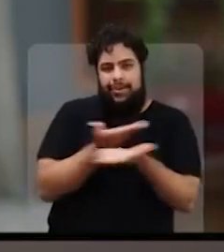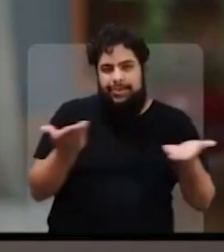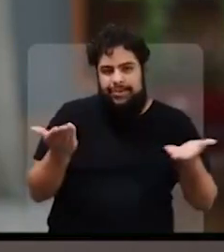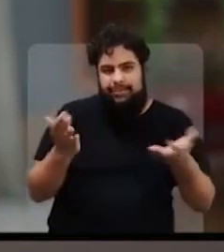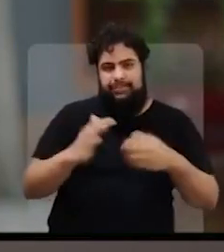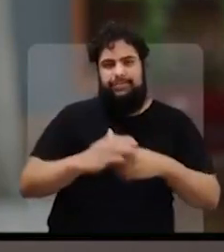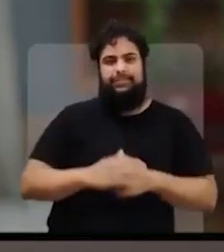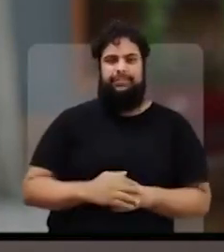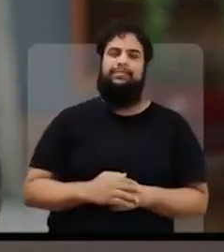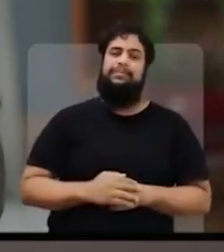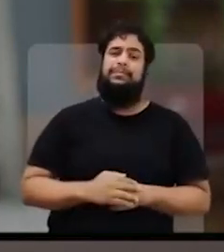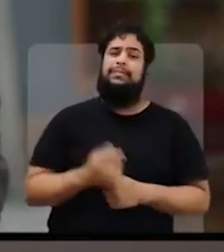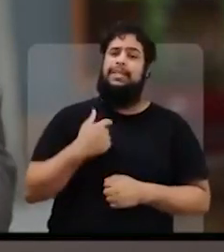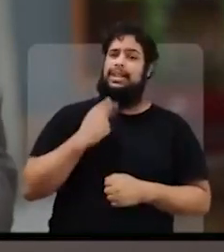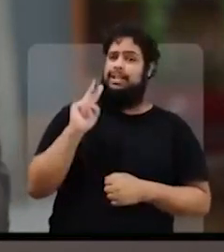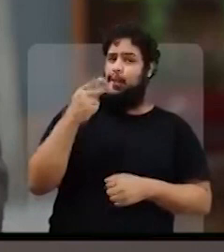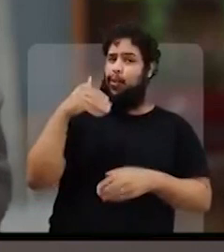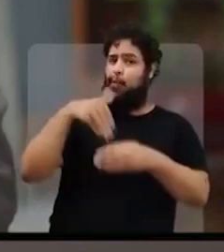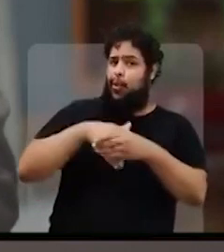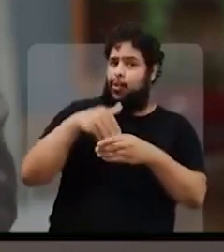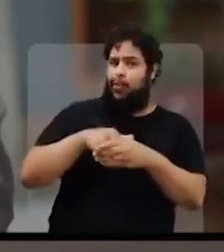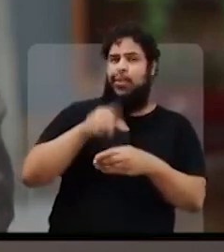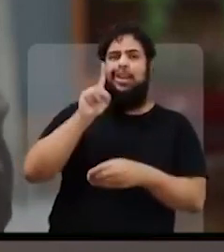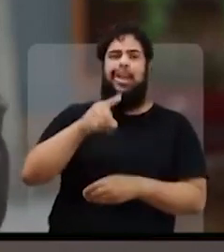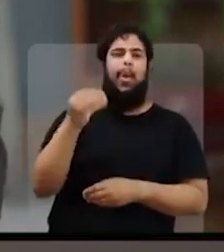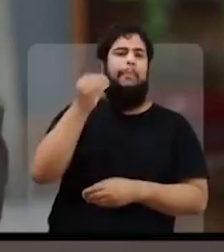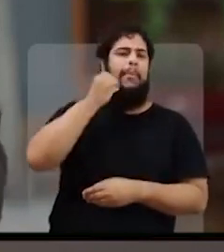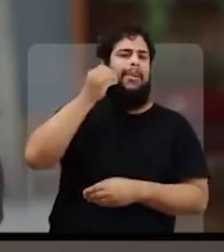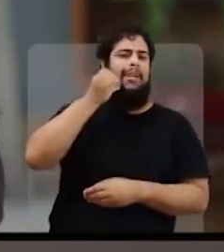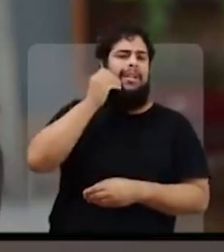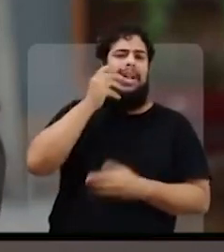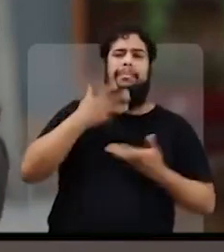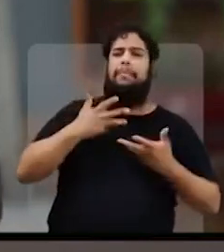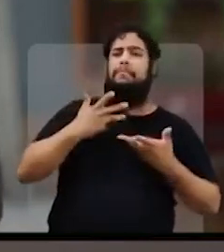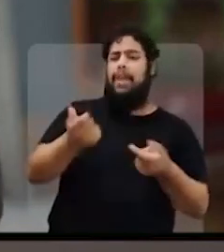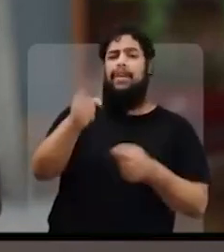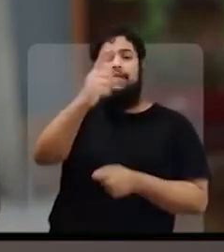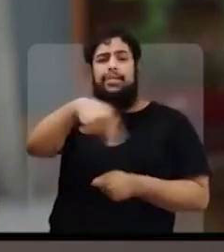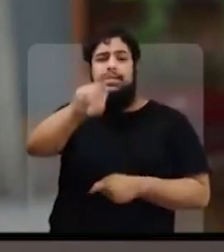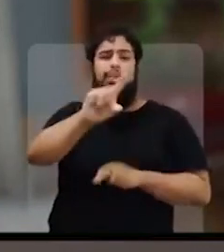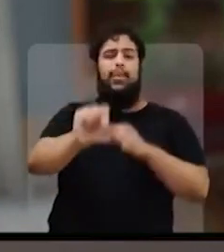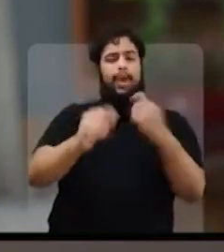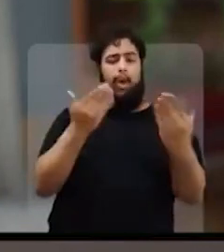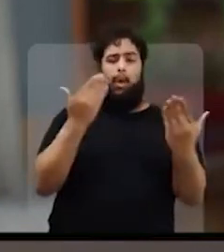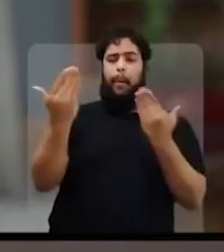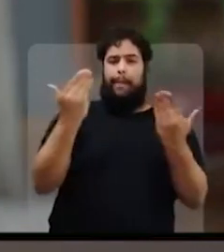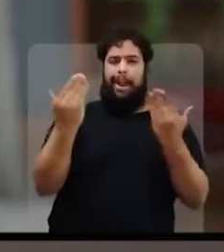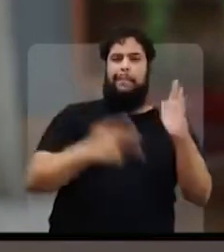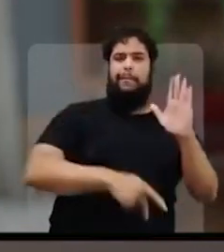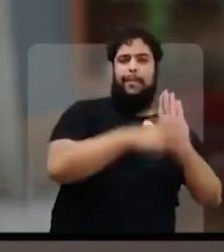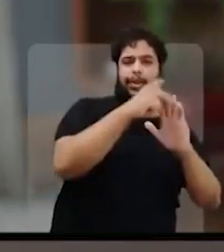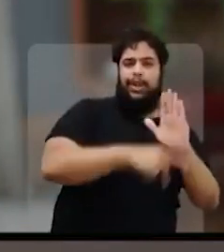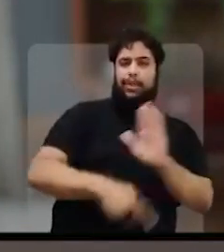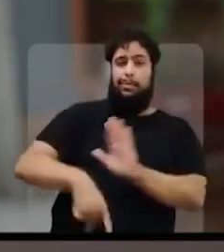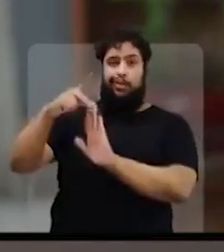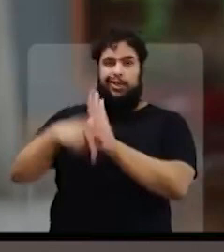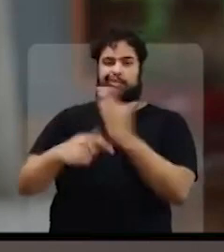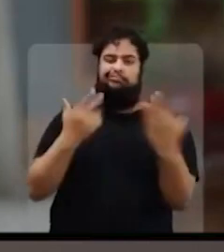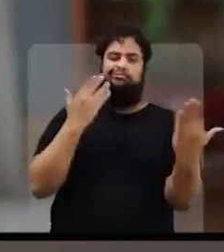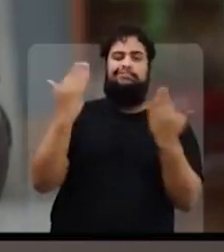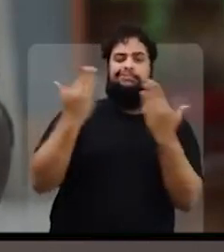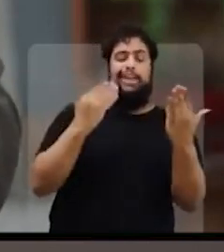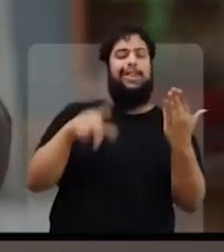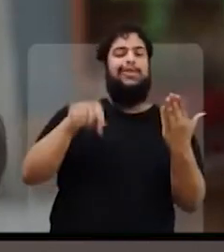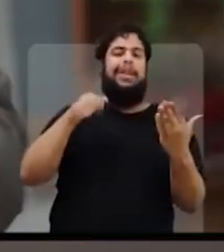e minhas amigas, o segundo turno é uma oportunidade extraordinária para você comparar dois projetos do país